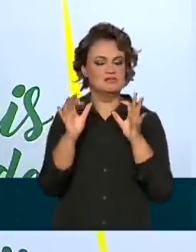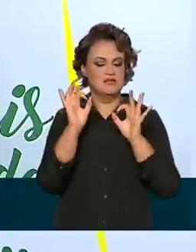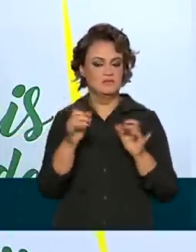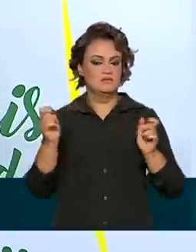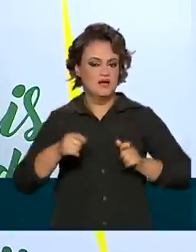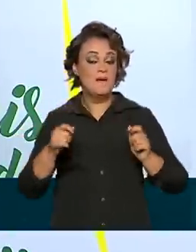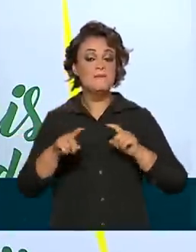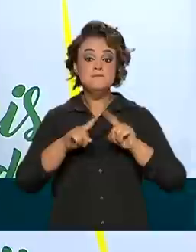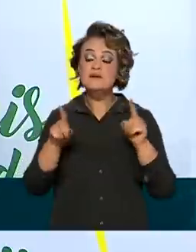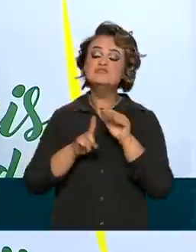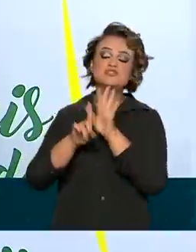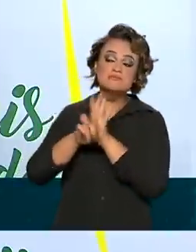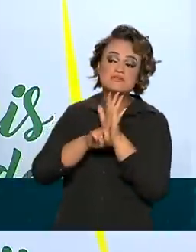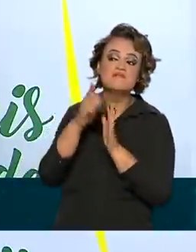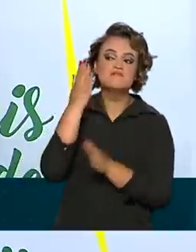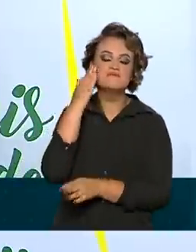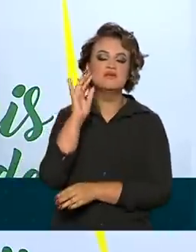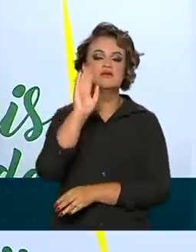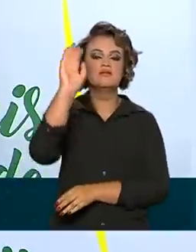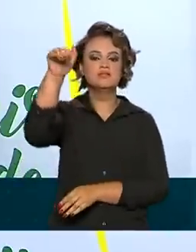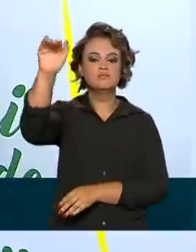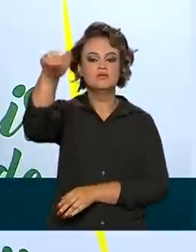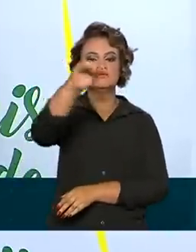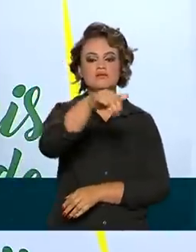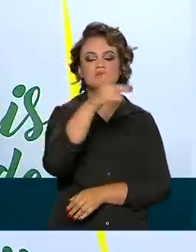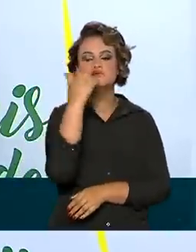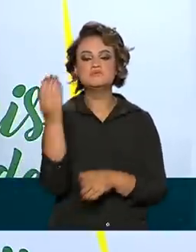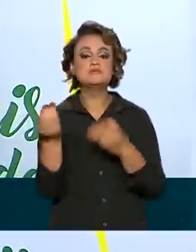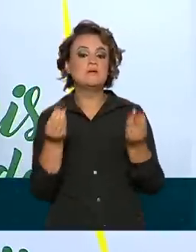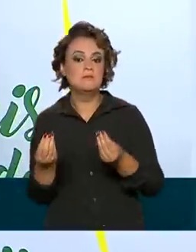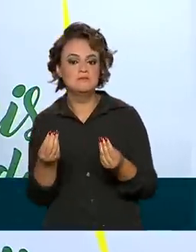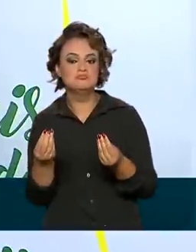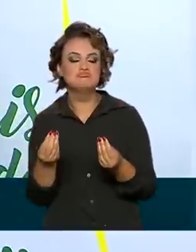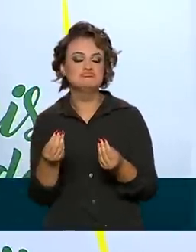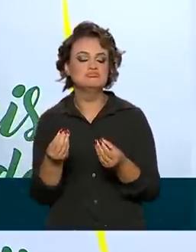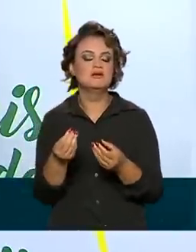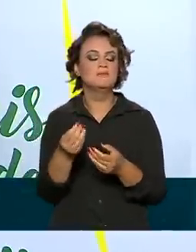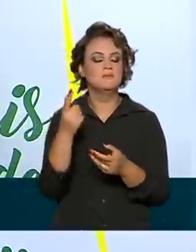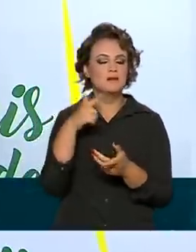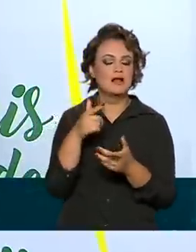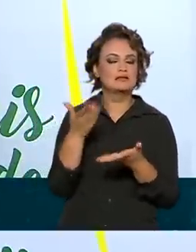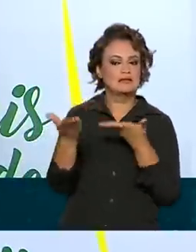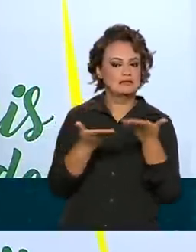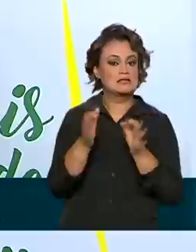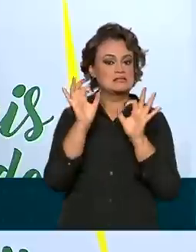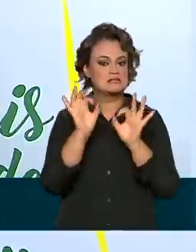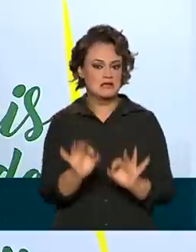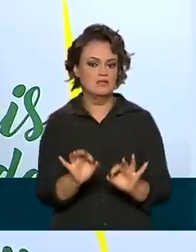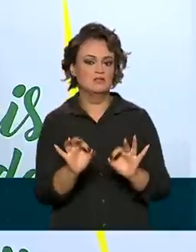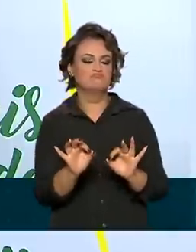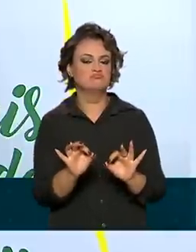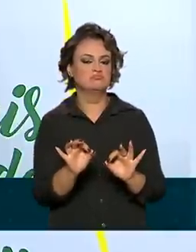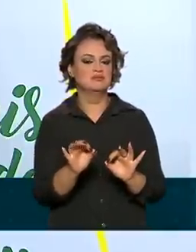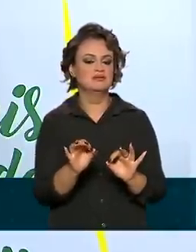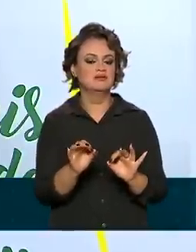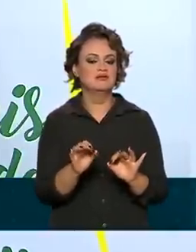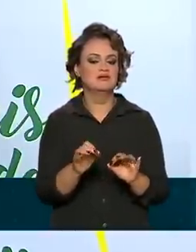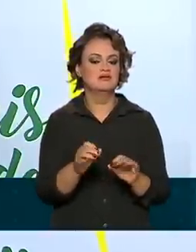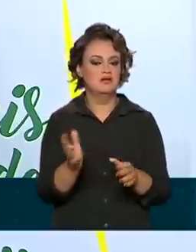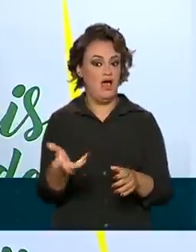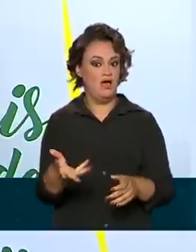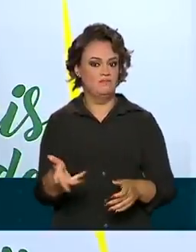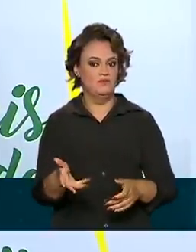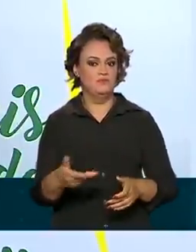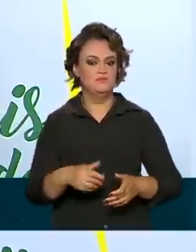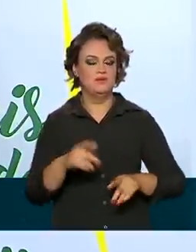espera com a pesquisa também medir aí o que a gente precisa fazer para essa retomada do atendimento odontológico de forma mais